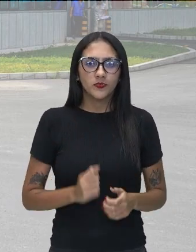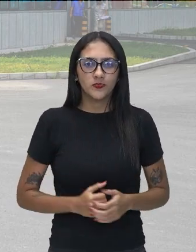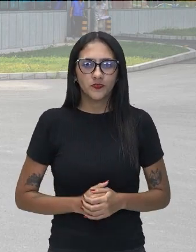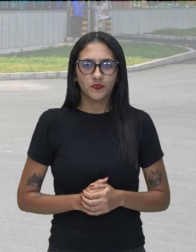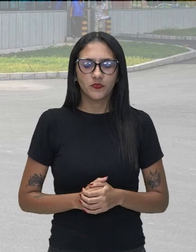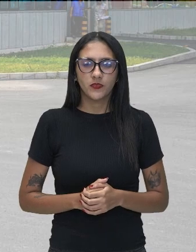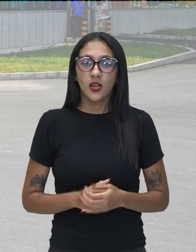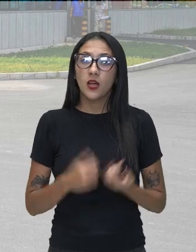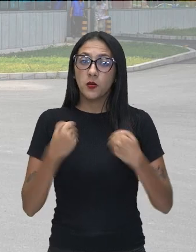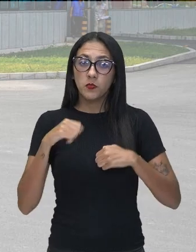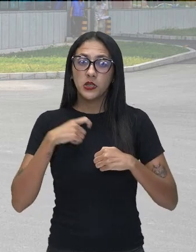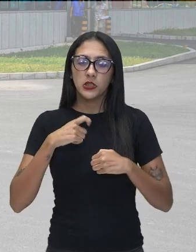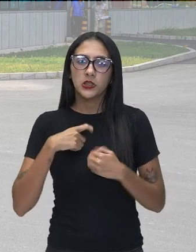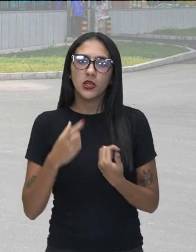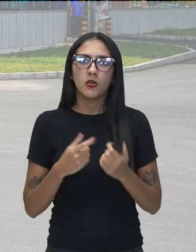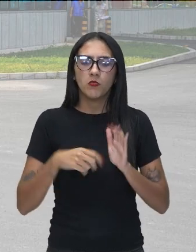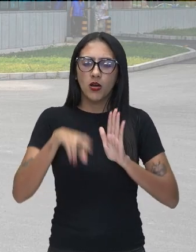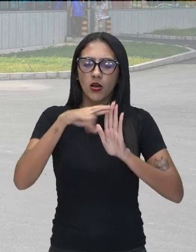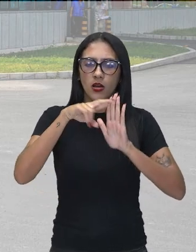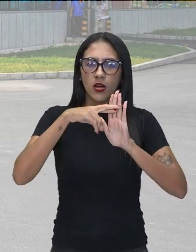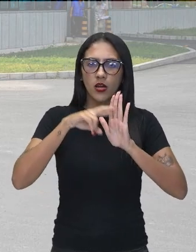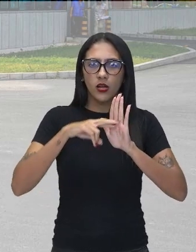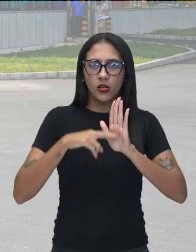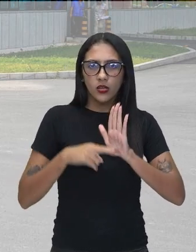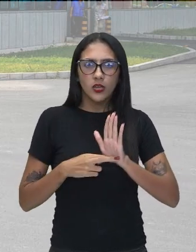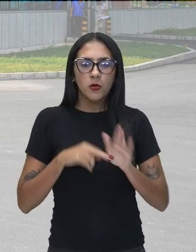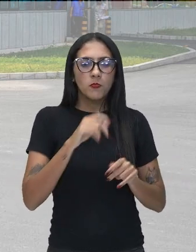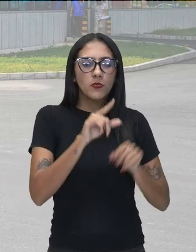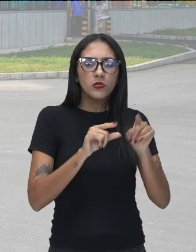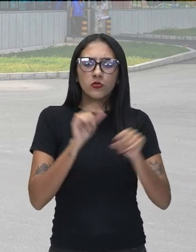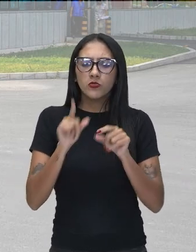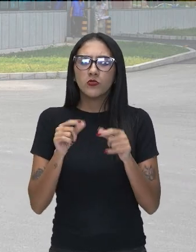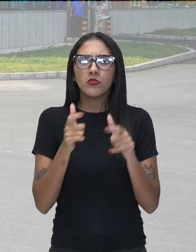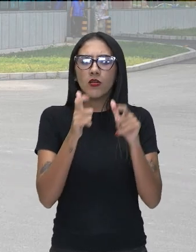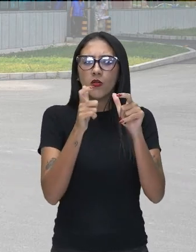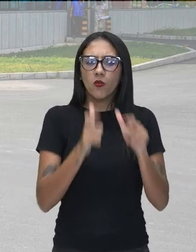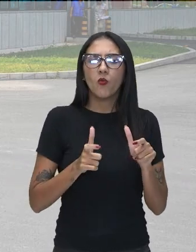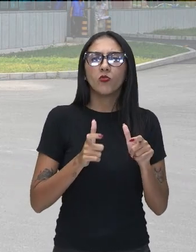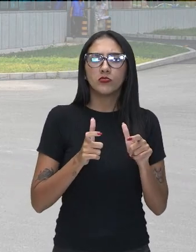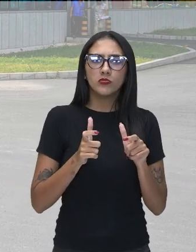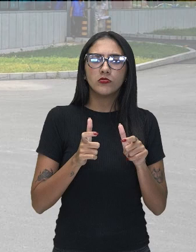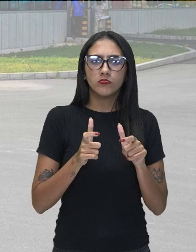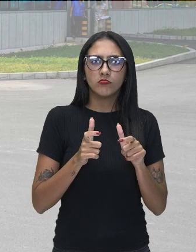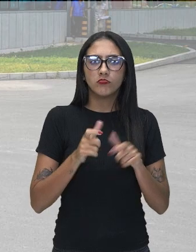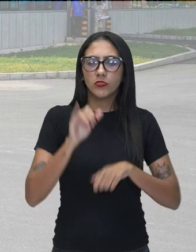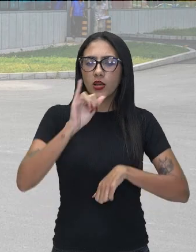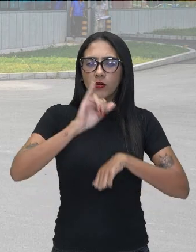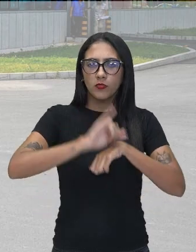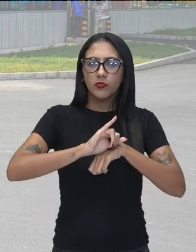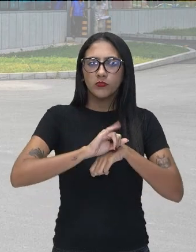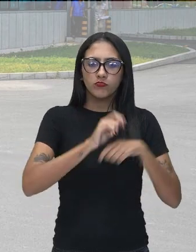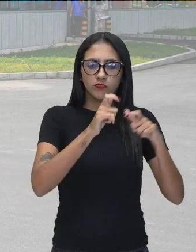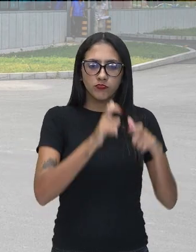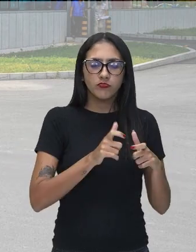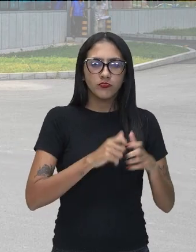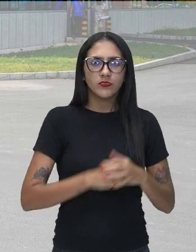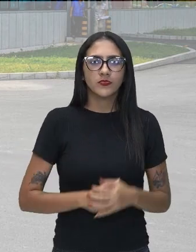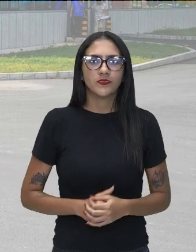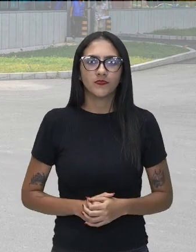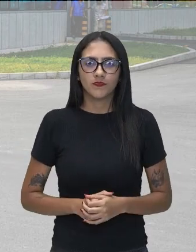seus critérios para escolher onde se instalar, não é isso? Então, nesse mundo da indústria, quando nós